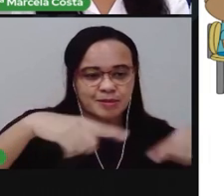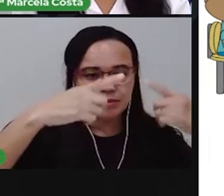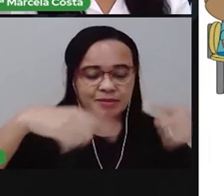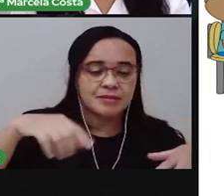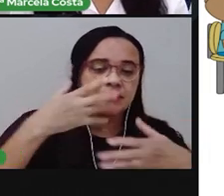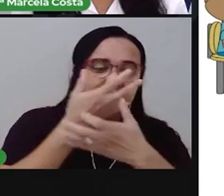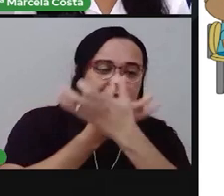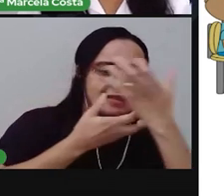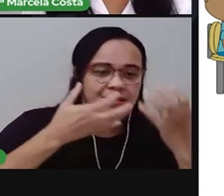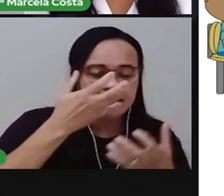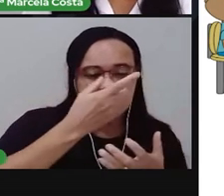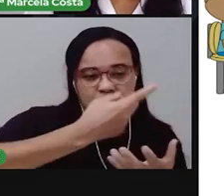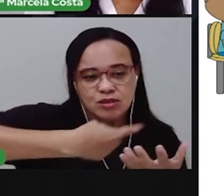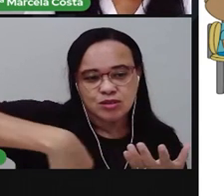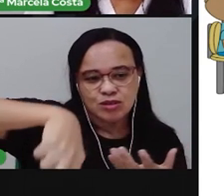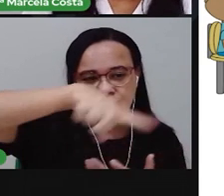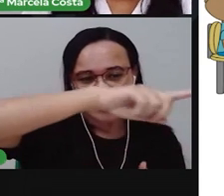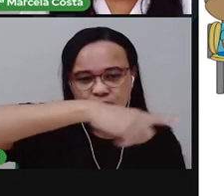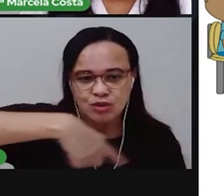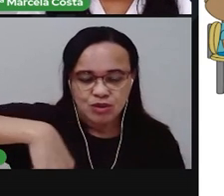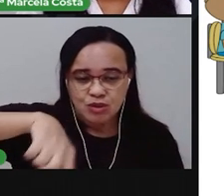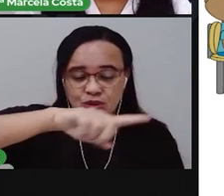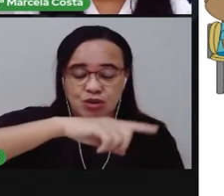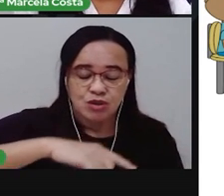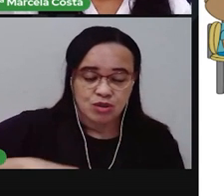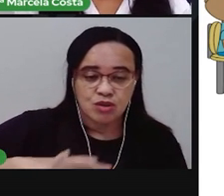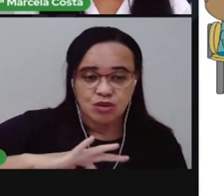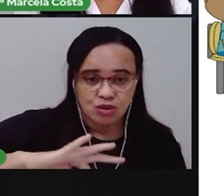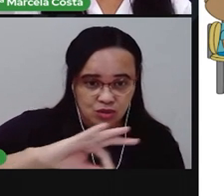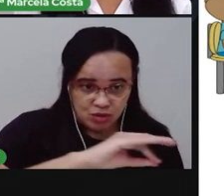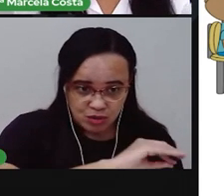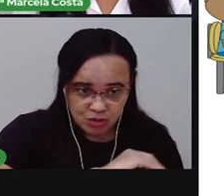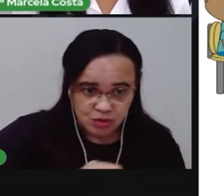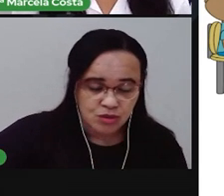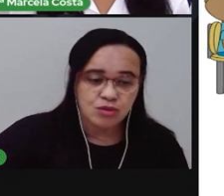Nós somos marinheiros que viemos da Europa.